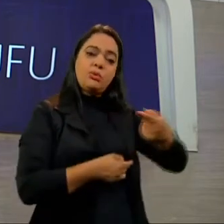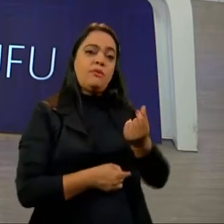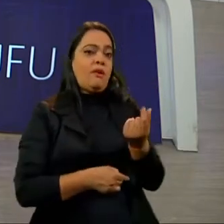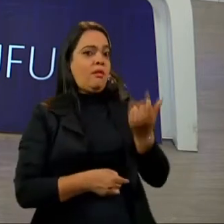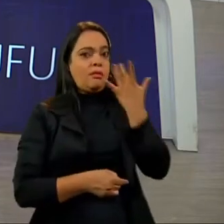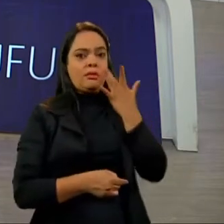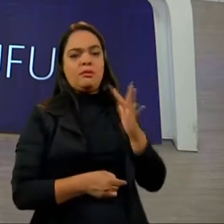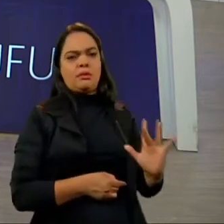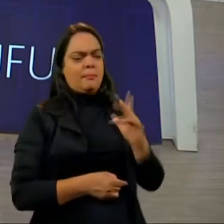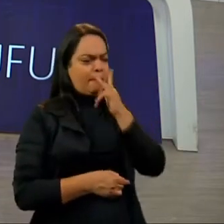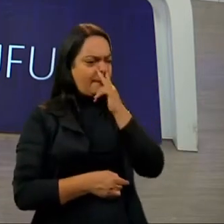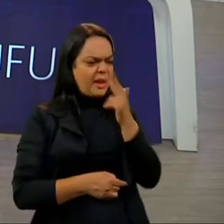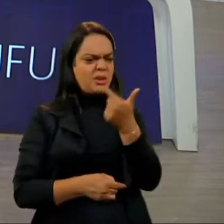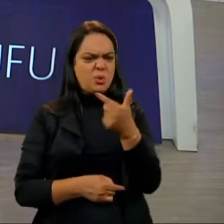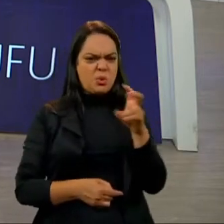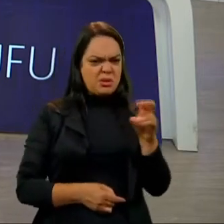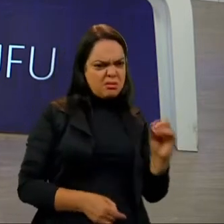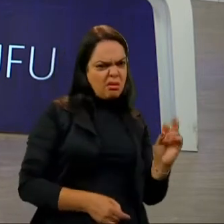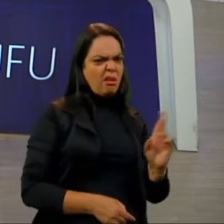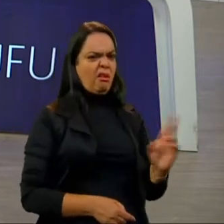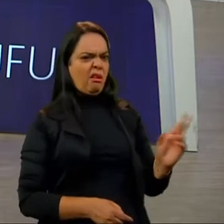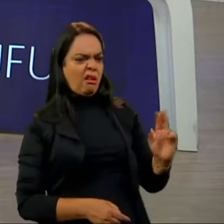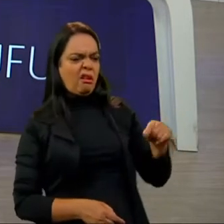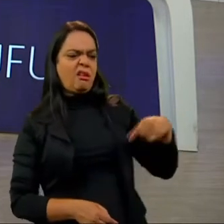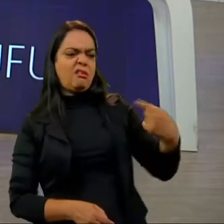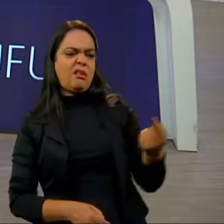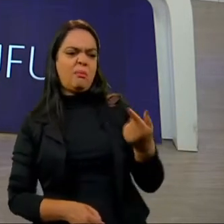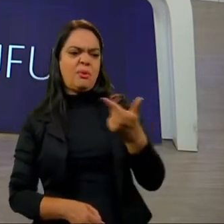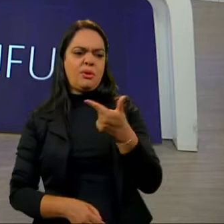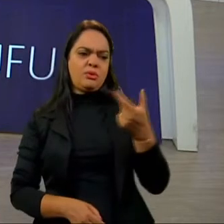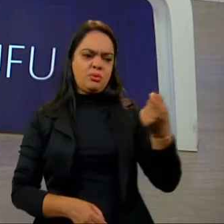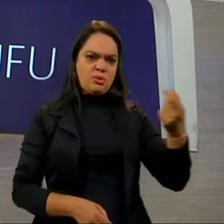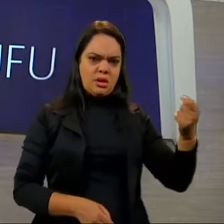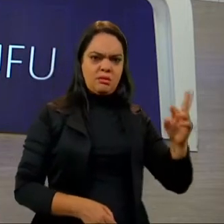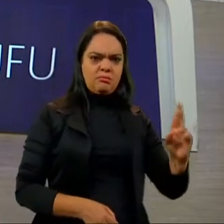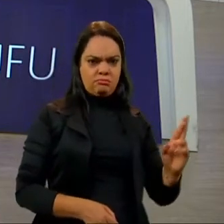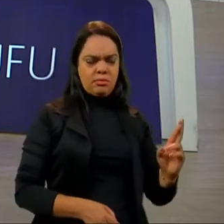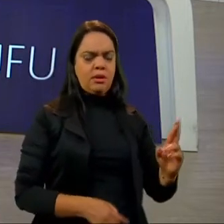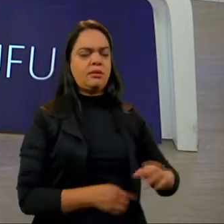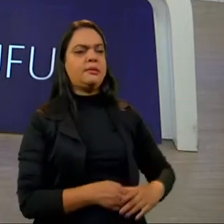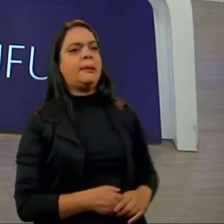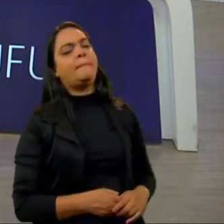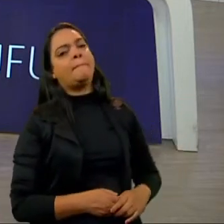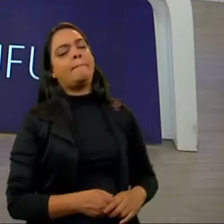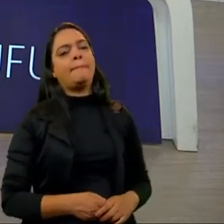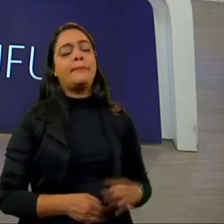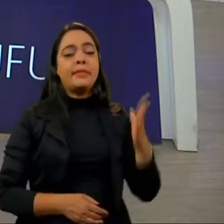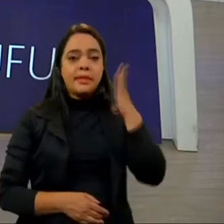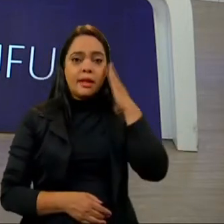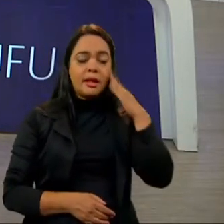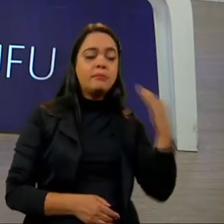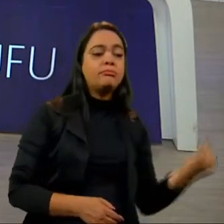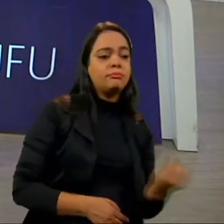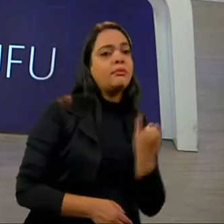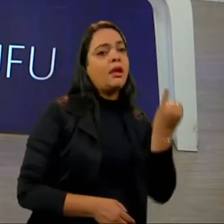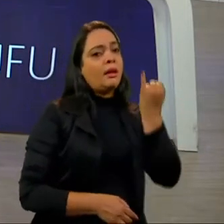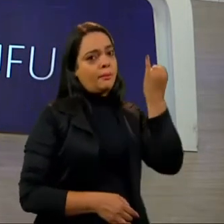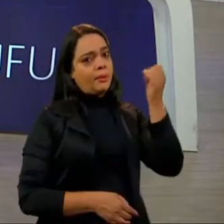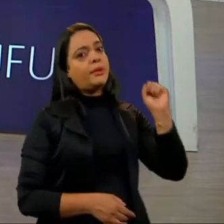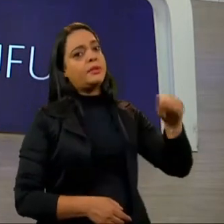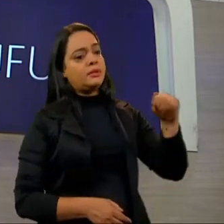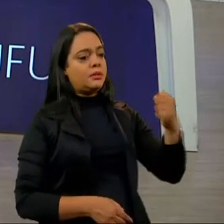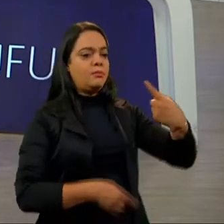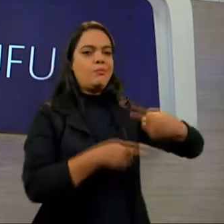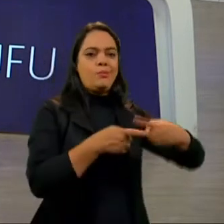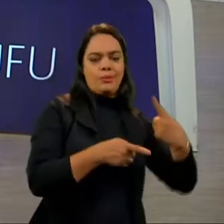valor, mas parece que é R 250, depois passando a R$ O que nós sabemos é que isso vai ser muito importante devido ao